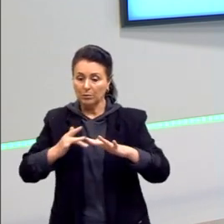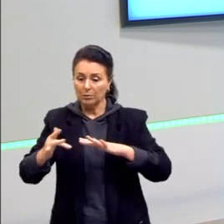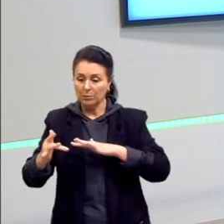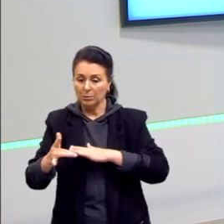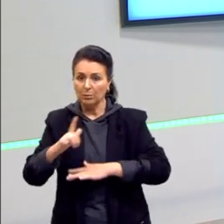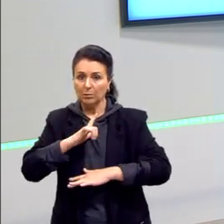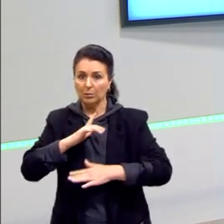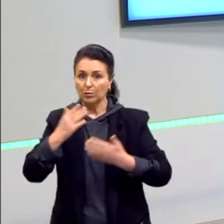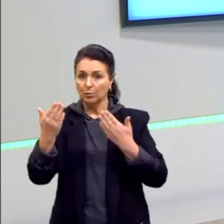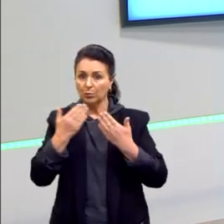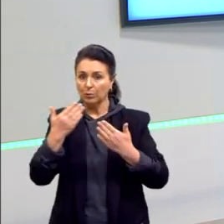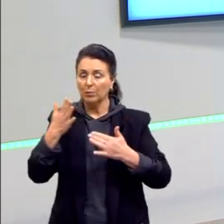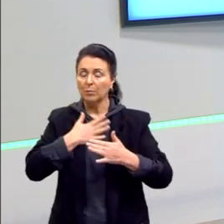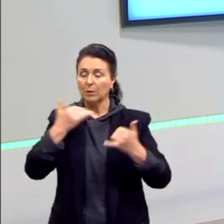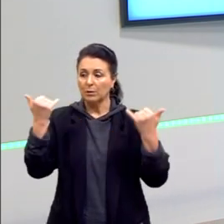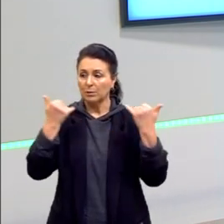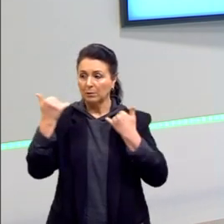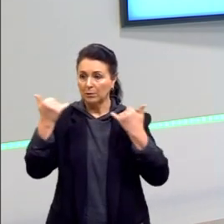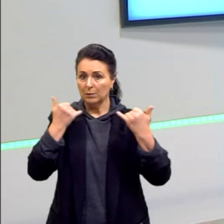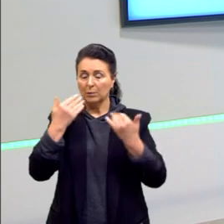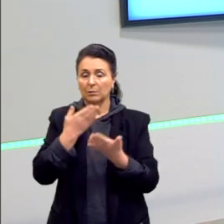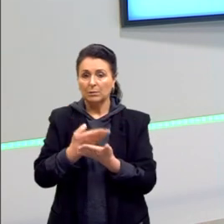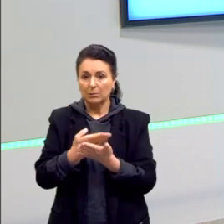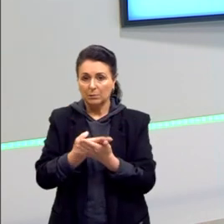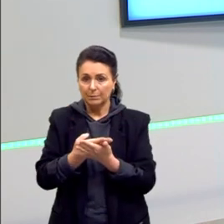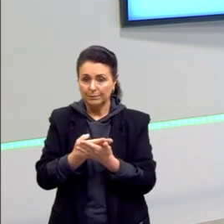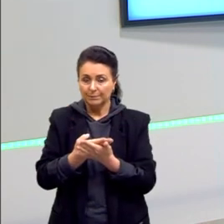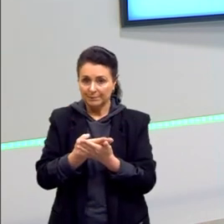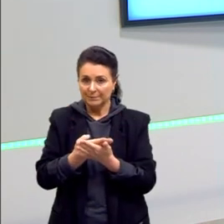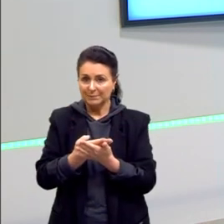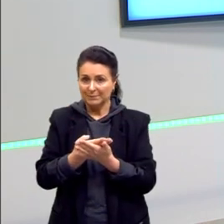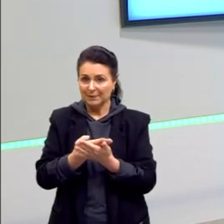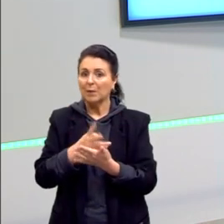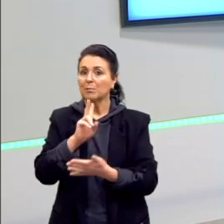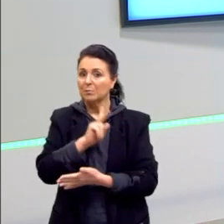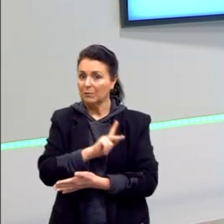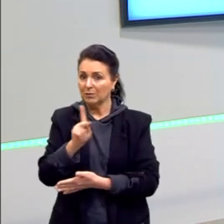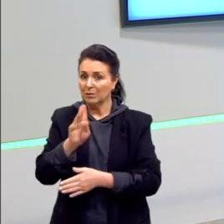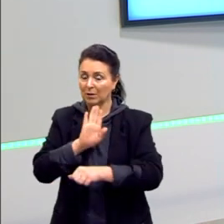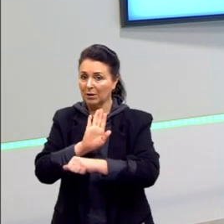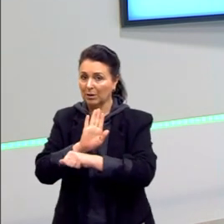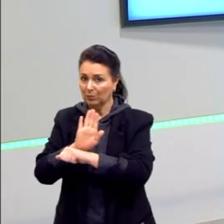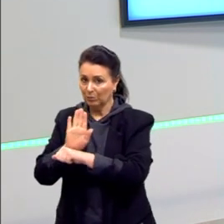informações, quero algumas fontes para poder estudar. Isso tudo a gente pode ajudar também vocês.